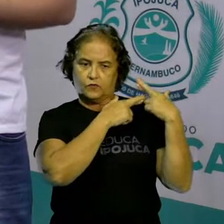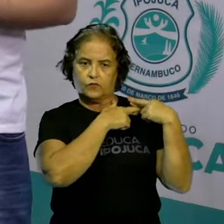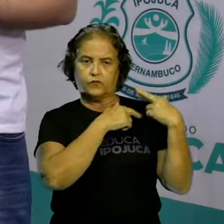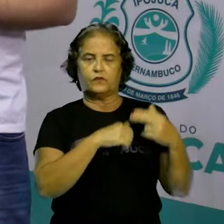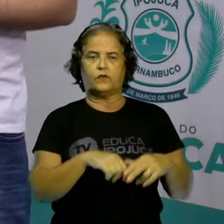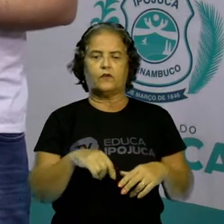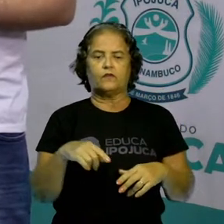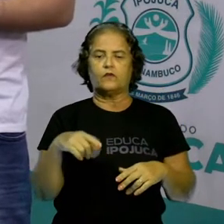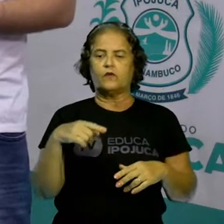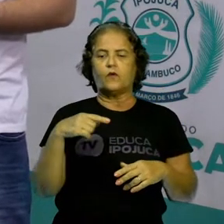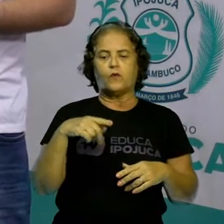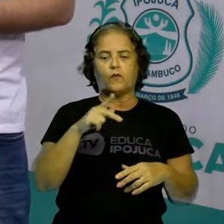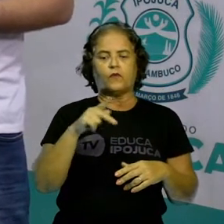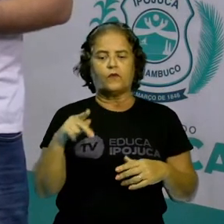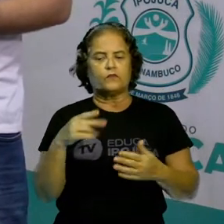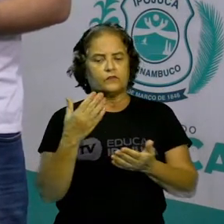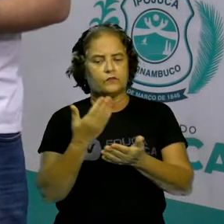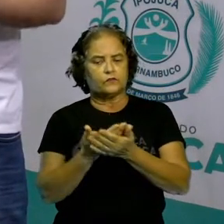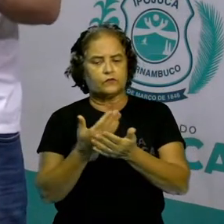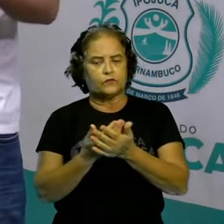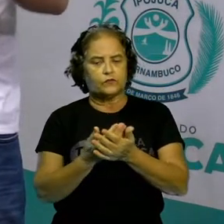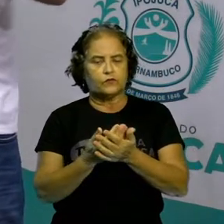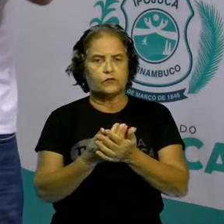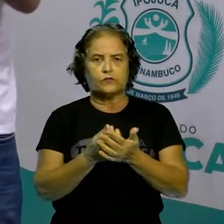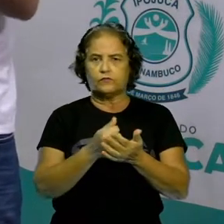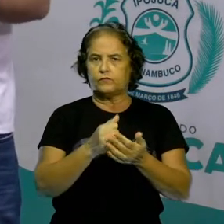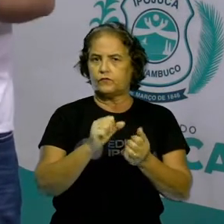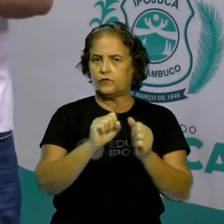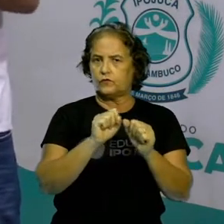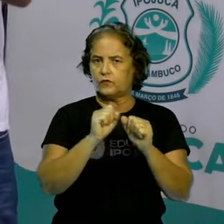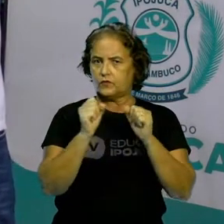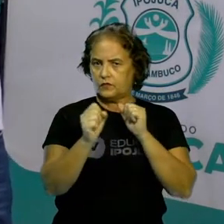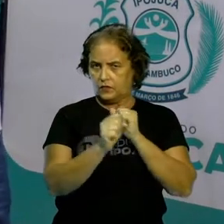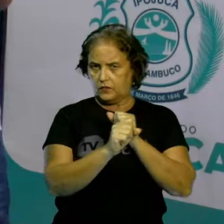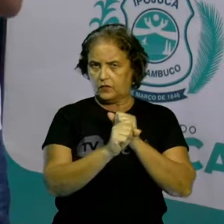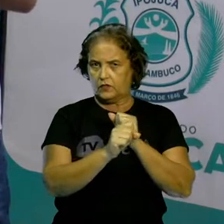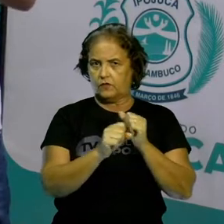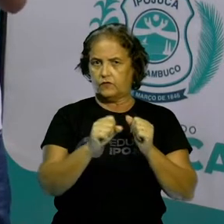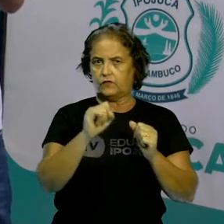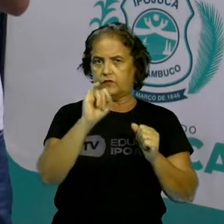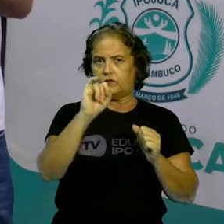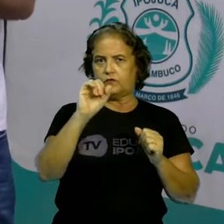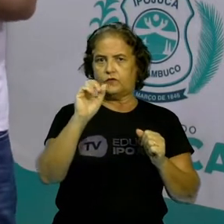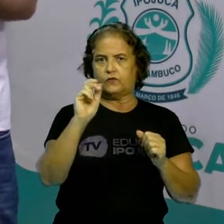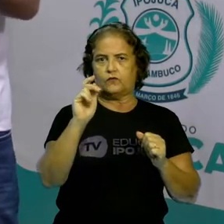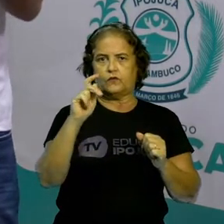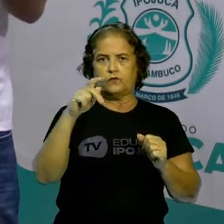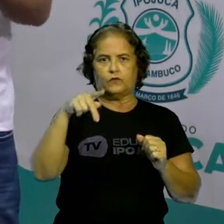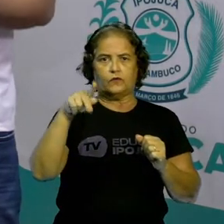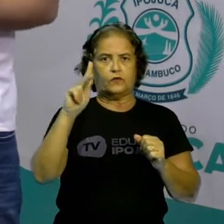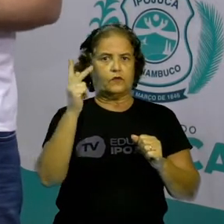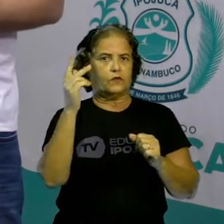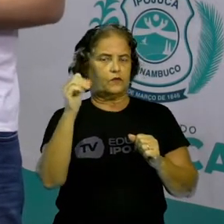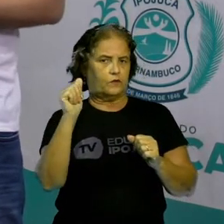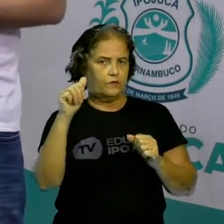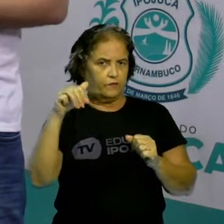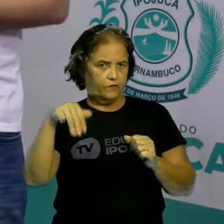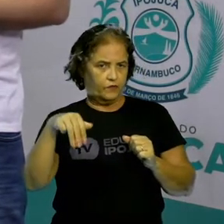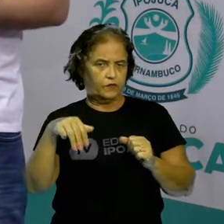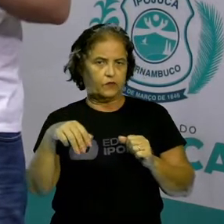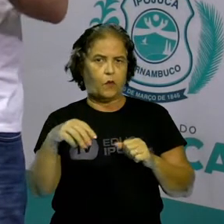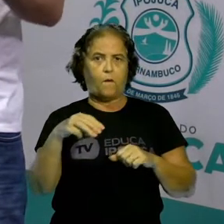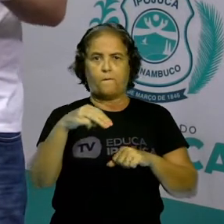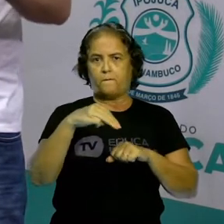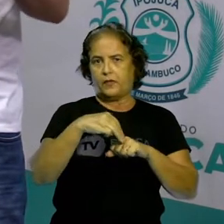nos arquivos do IPHAN durante as minhas pesquisas de mestrado e de doutorado. Então, assim, o